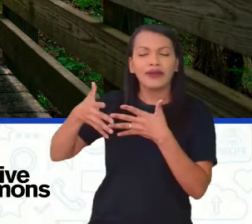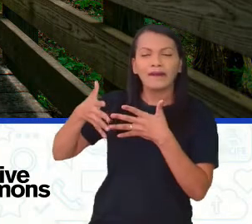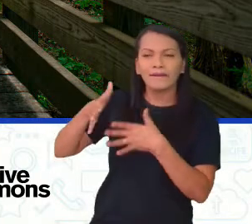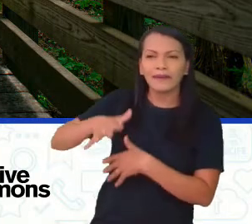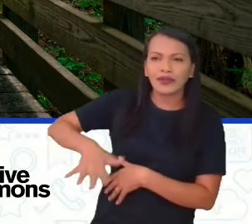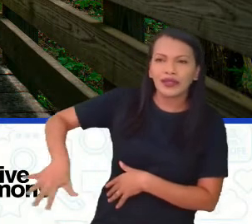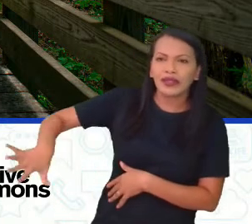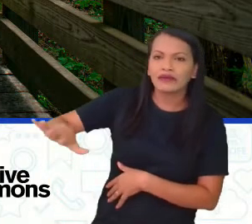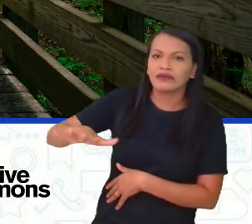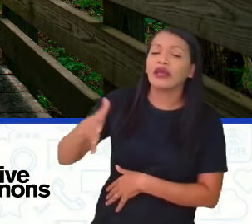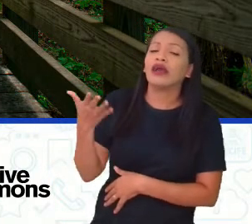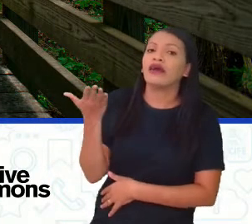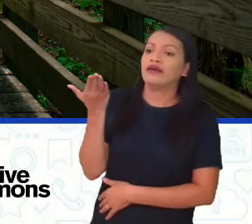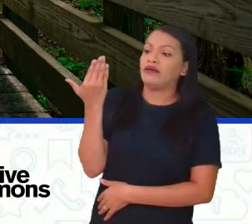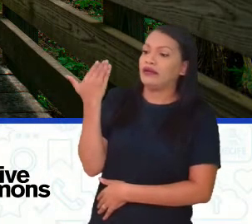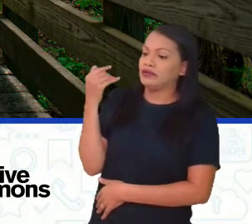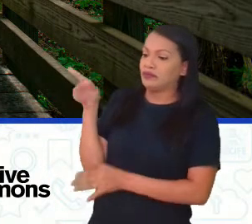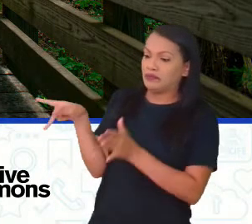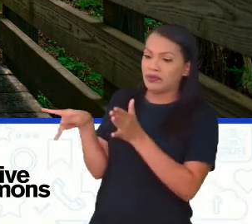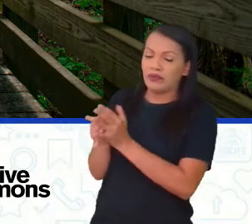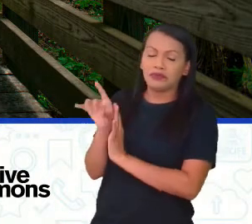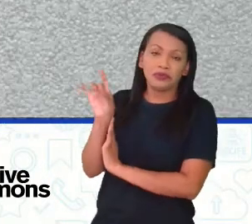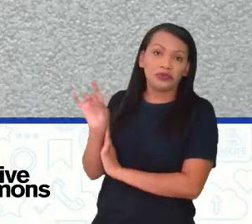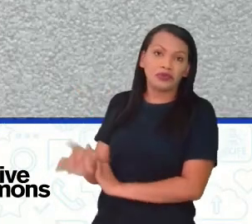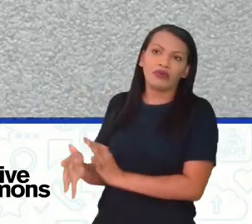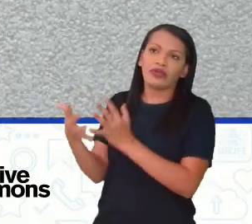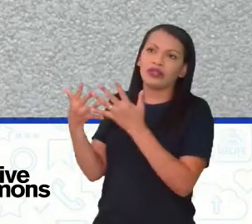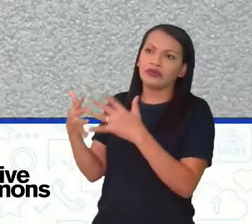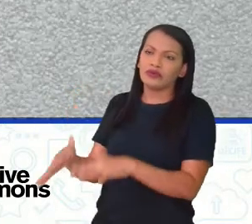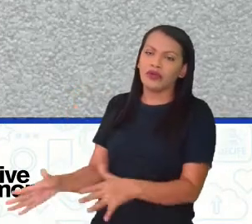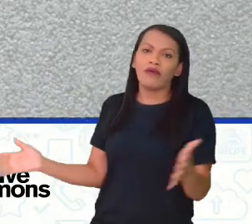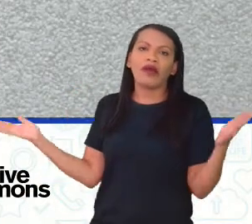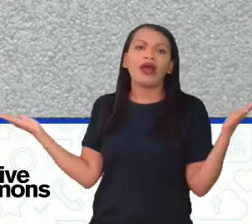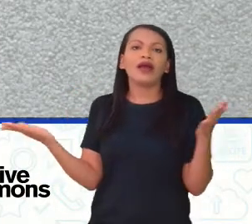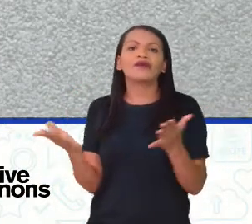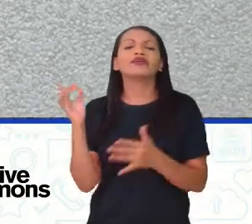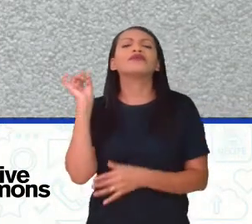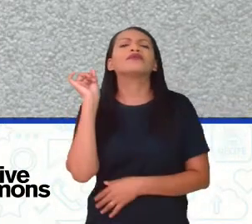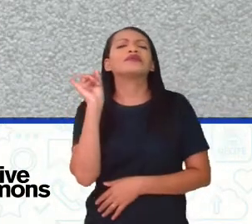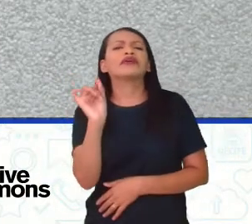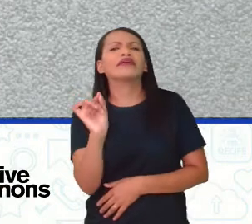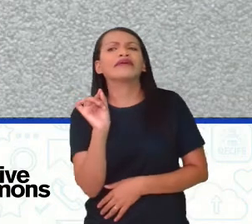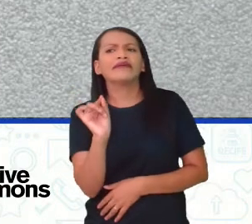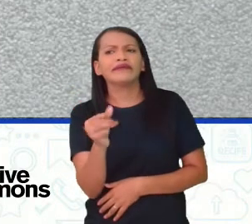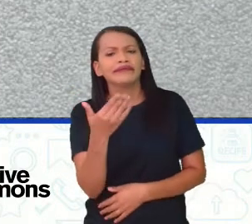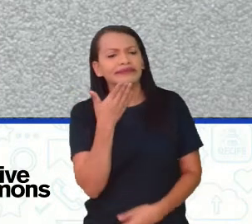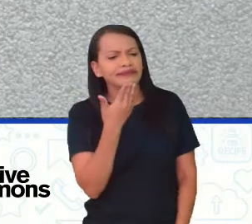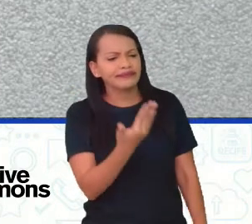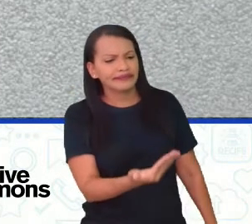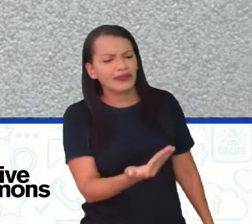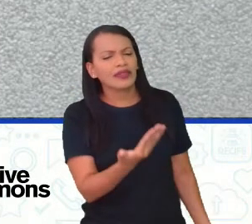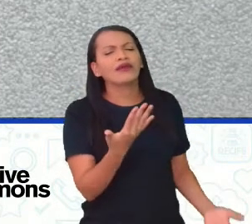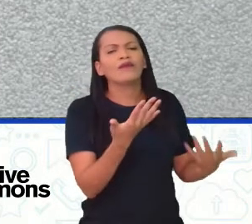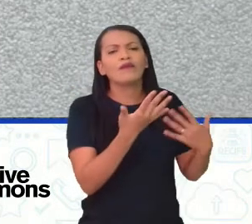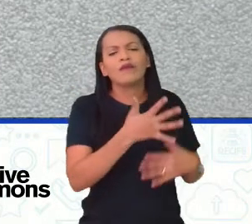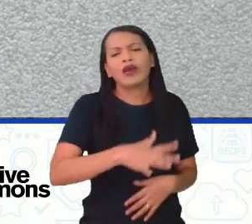que era natural, passou agora a ser chamado de artificial,